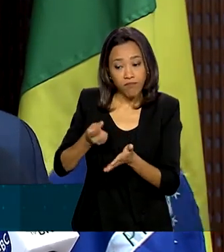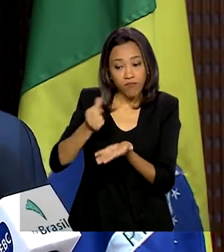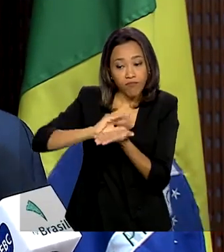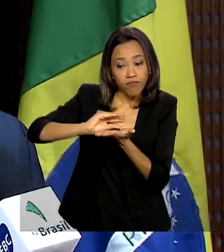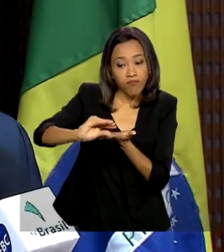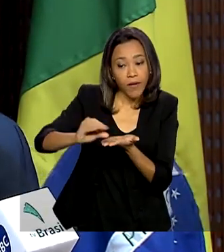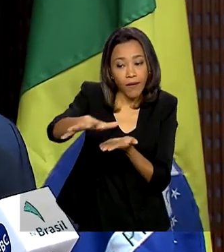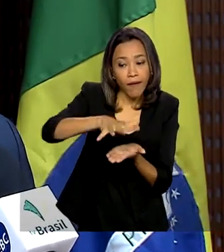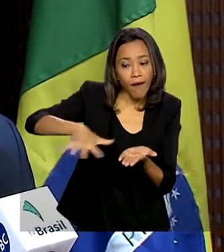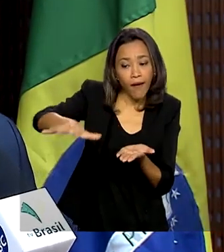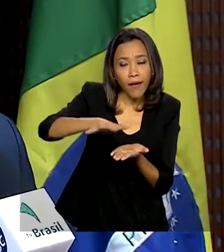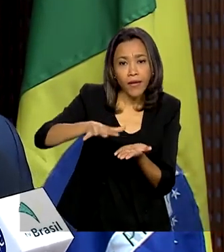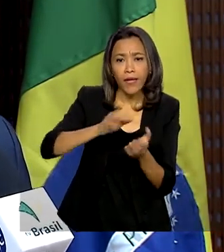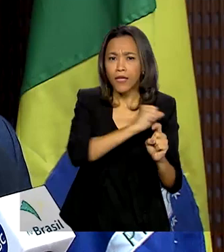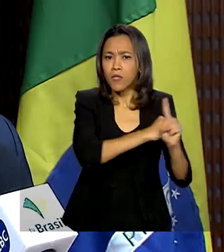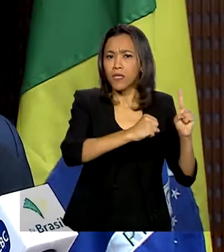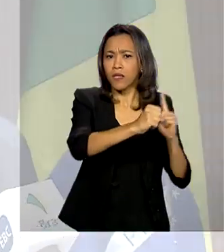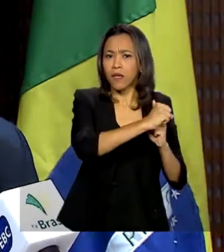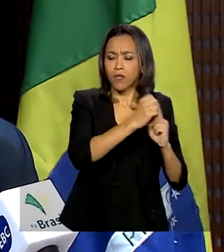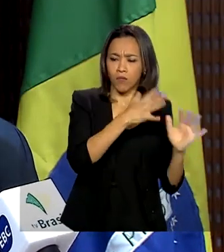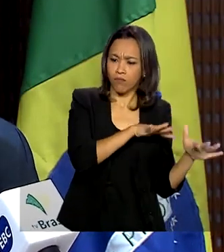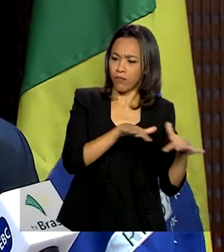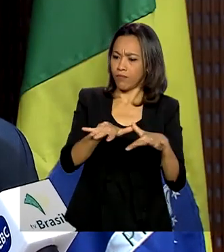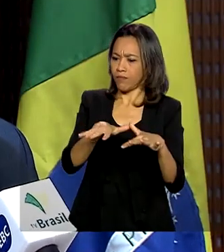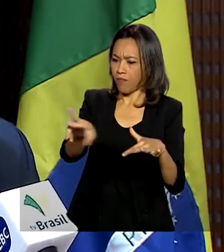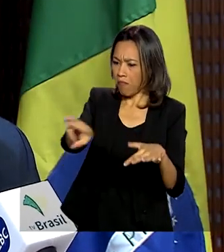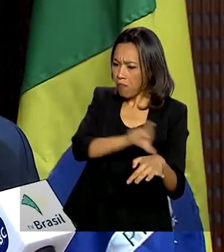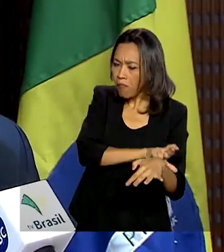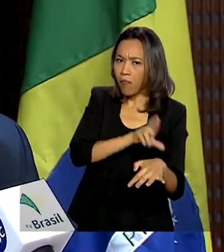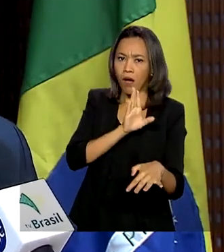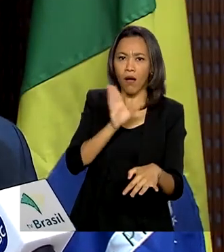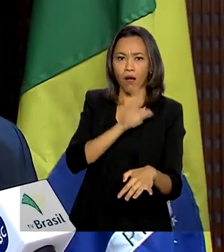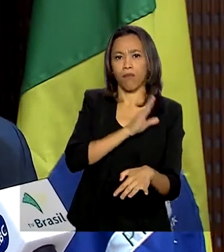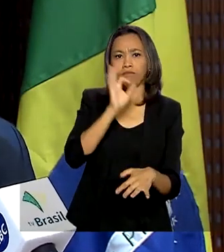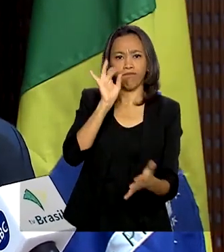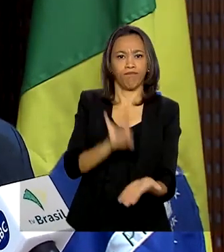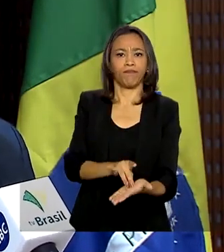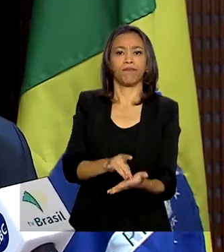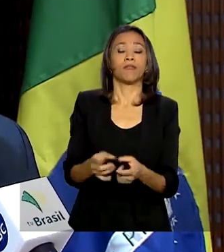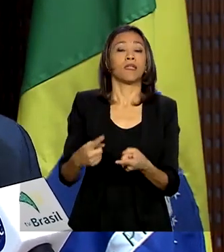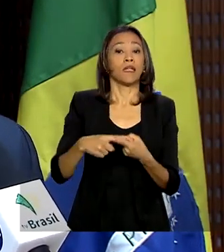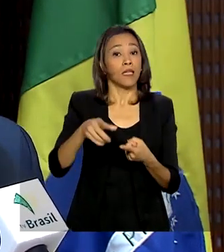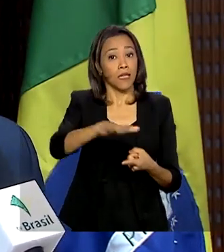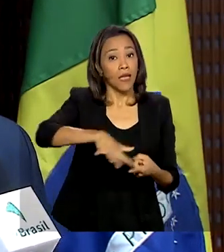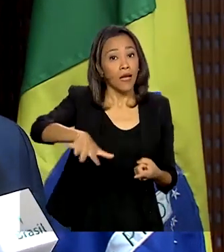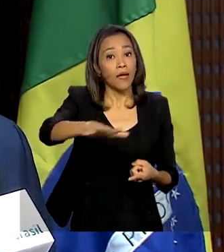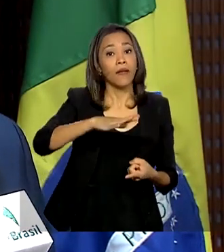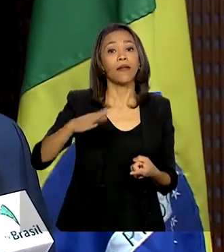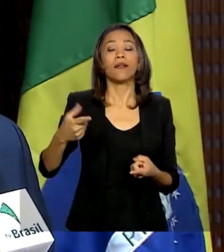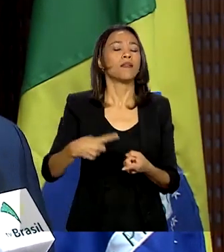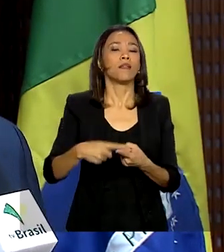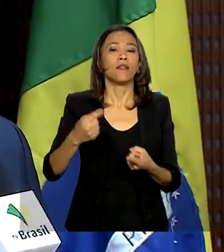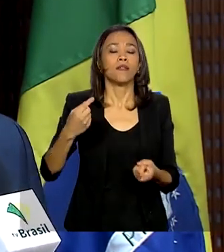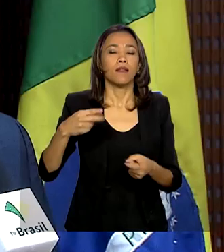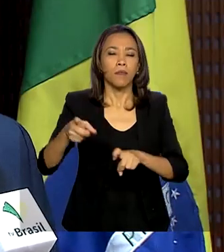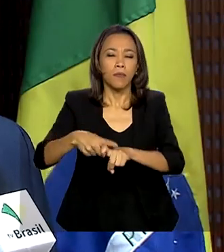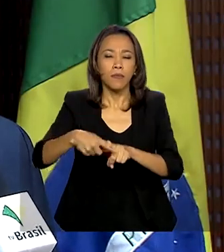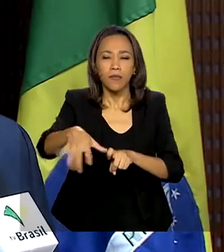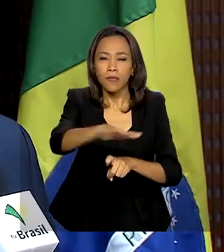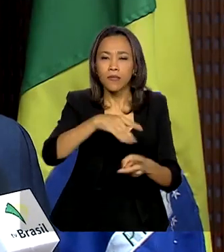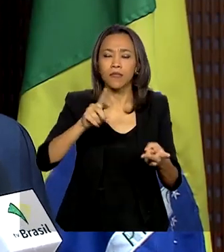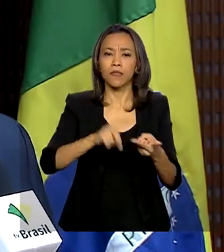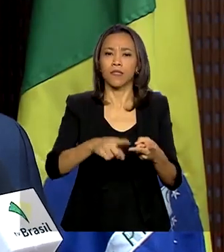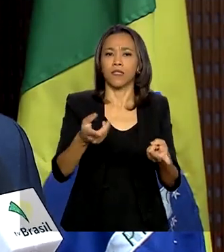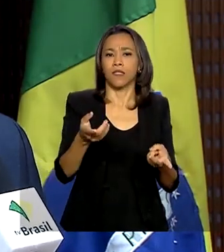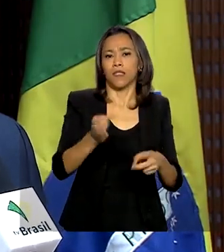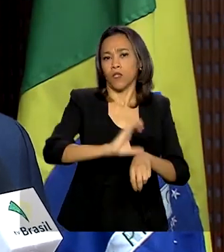consigamos ver o resultado de fato. Estamos aumentando em medicina, muito, na engenharia, muito, nos